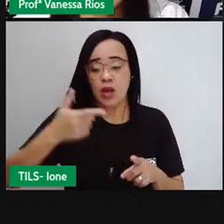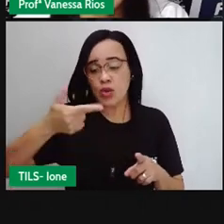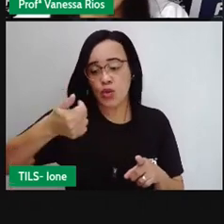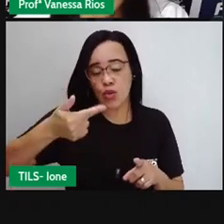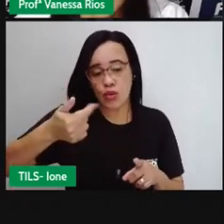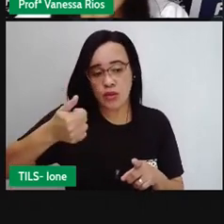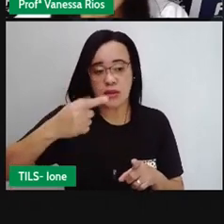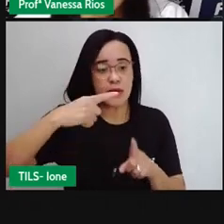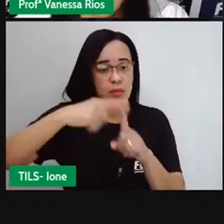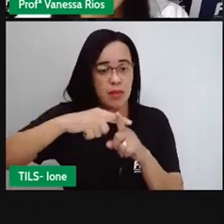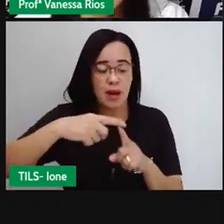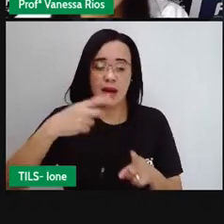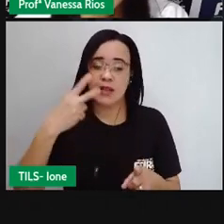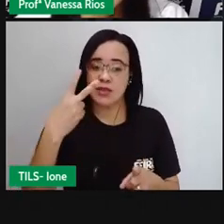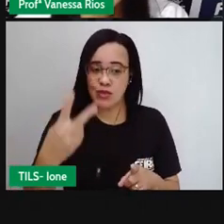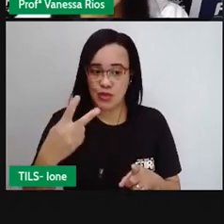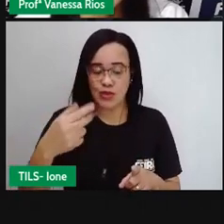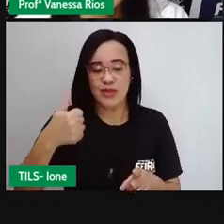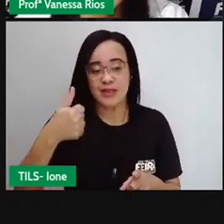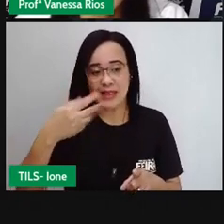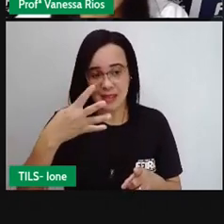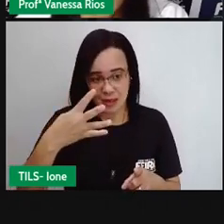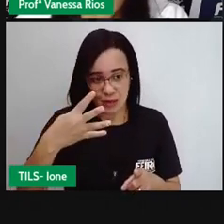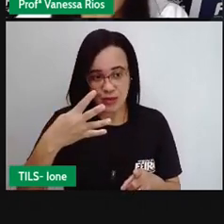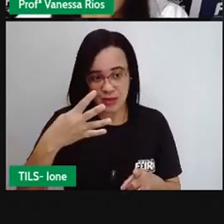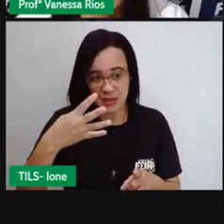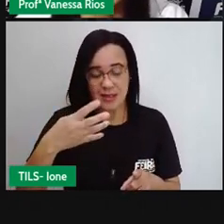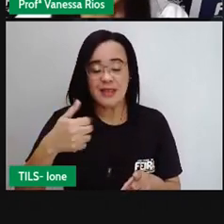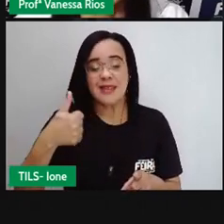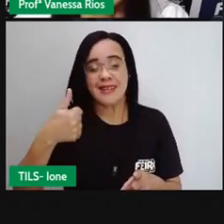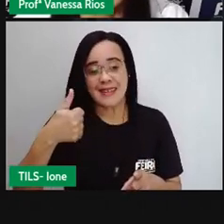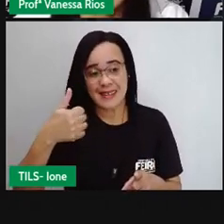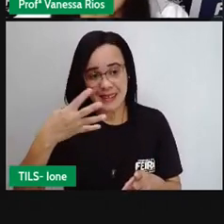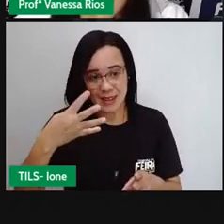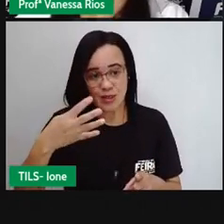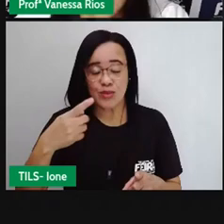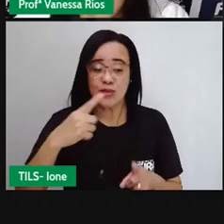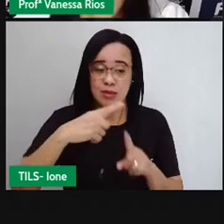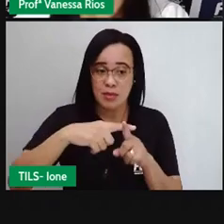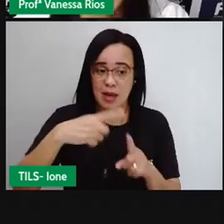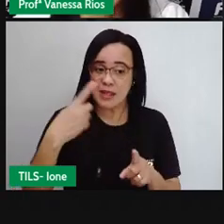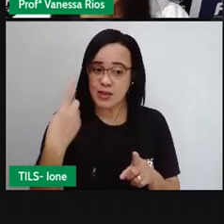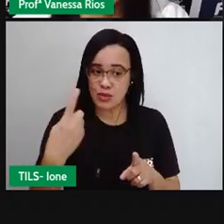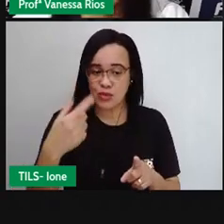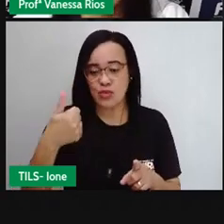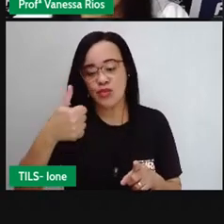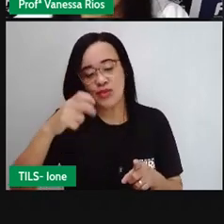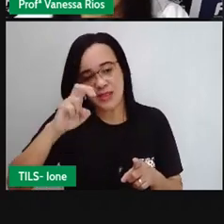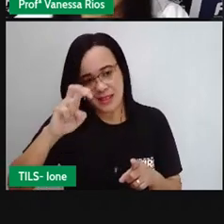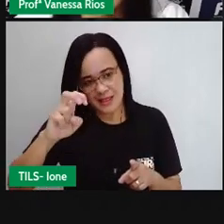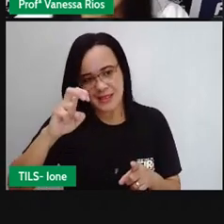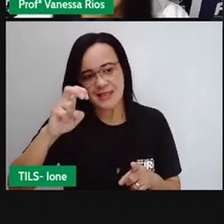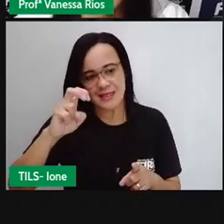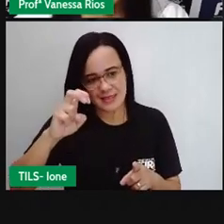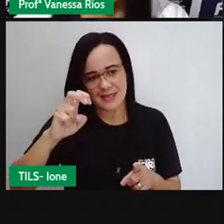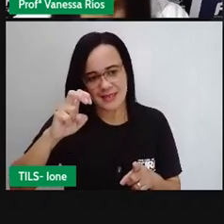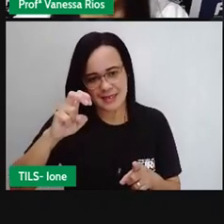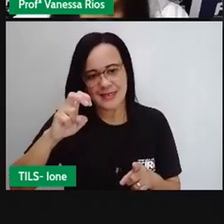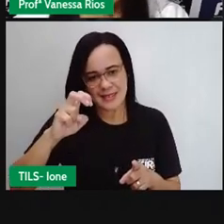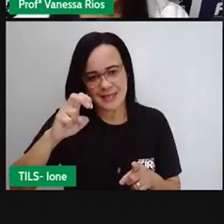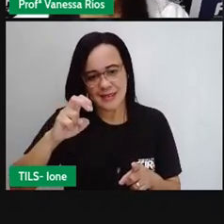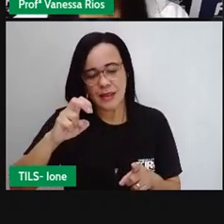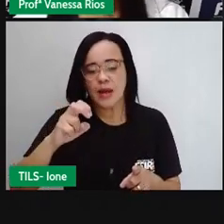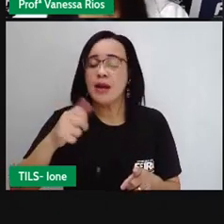quatorze quatorze mais um quinze agora eu posso colocar o quinze inteiro?